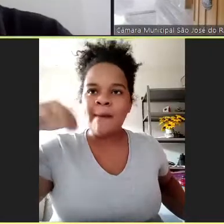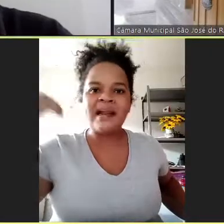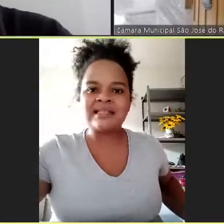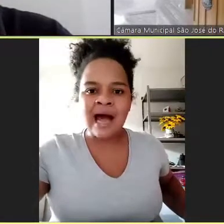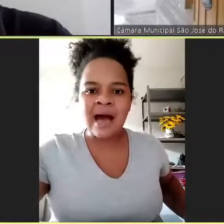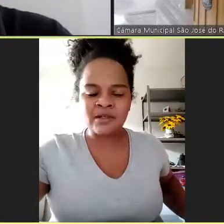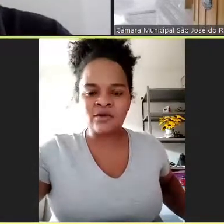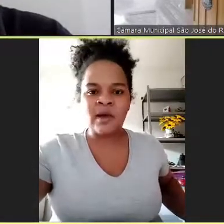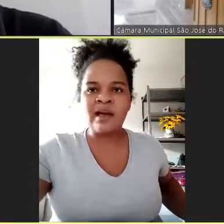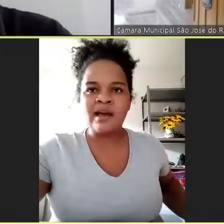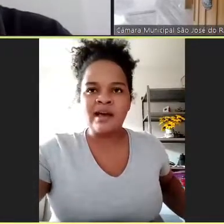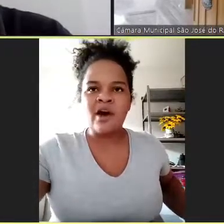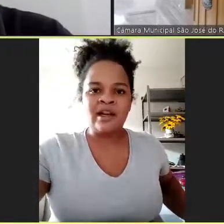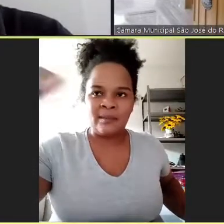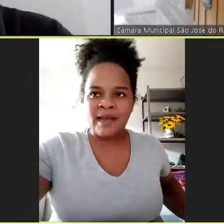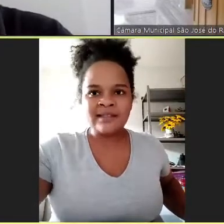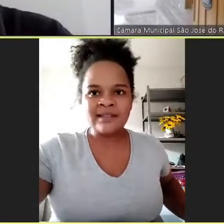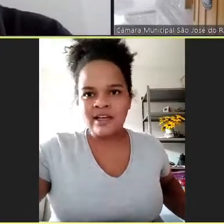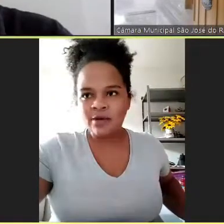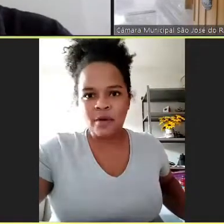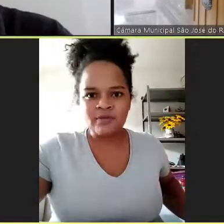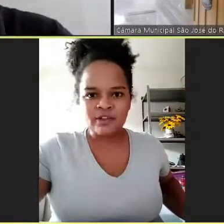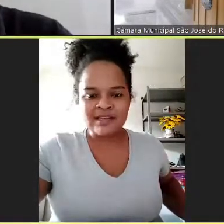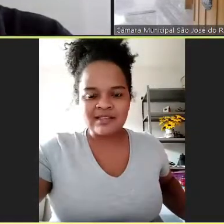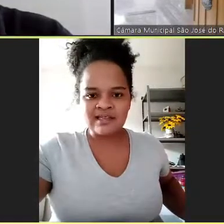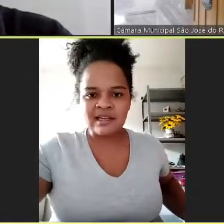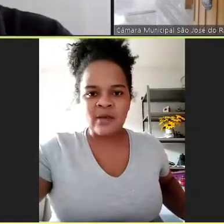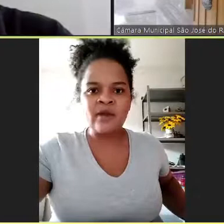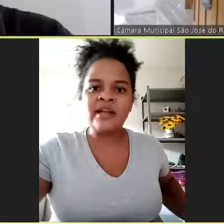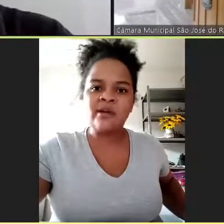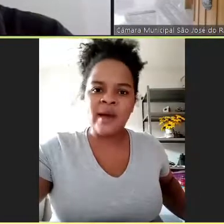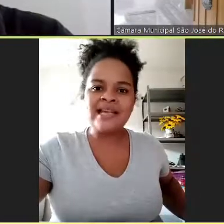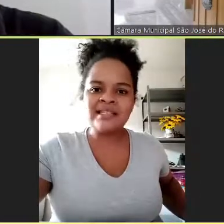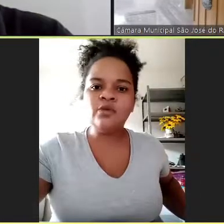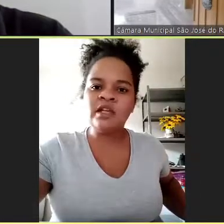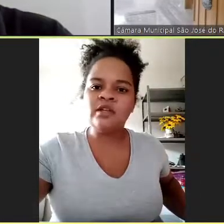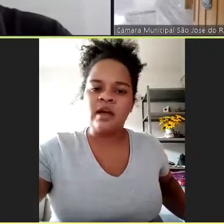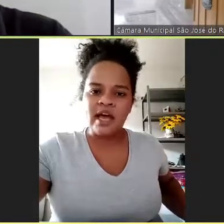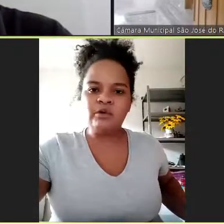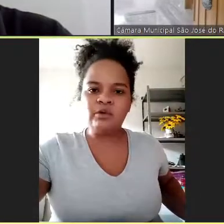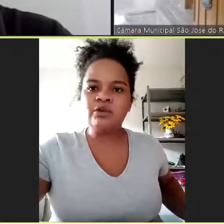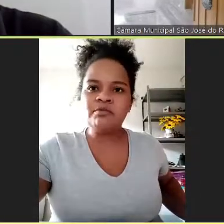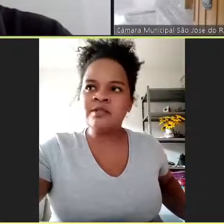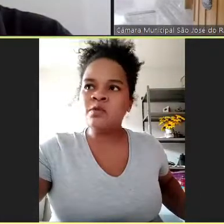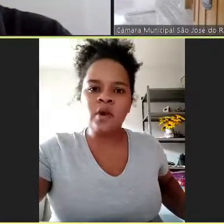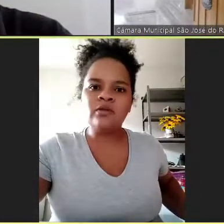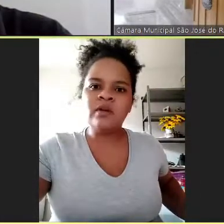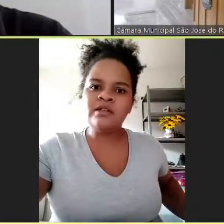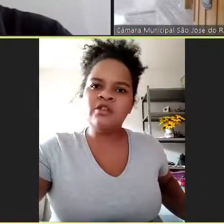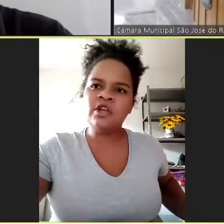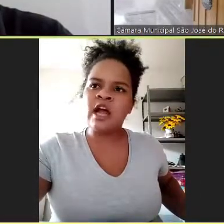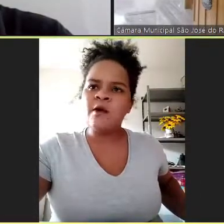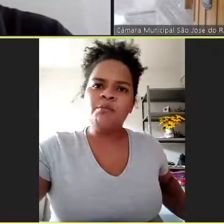apressar a pessoa, não é? Olha, apressa aí, que é um pouco mais da sexta, né? Não é nesse intuito, é no intuito de mesmo o quanto